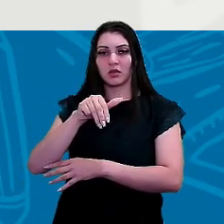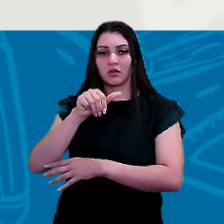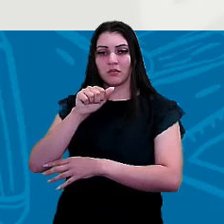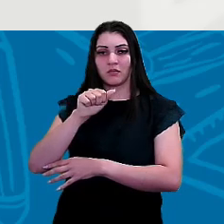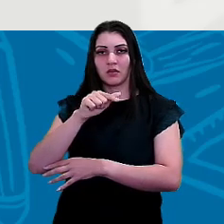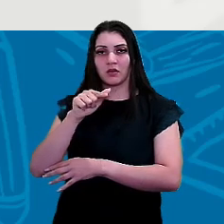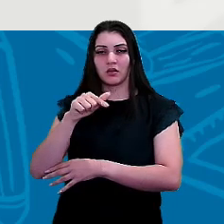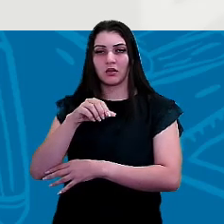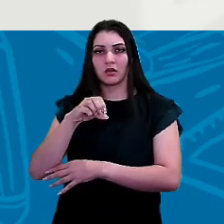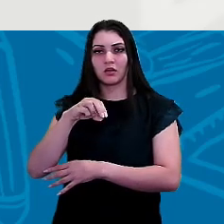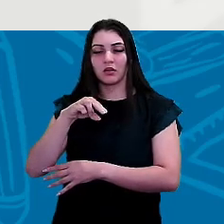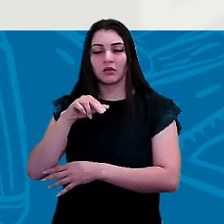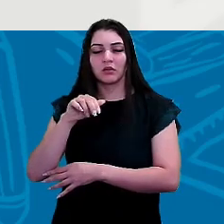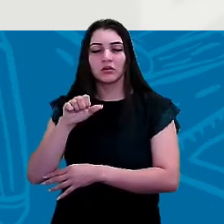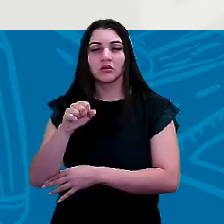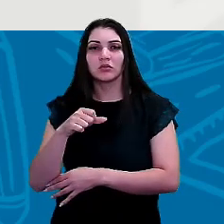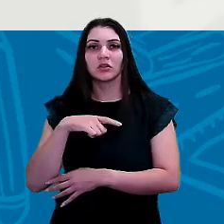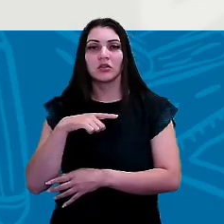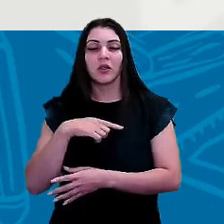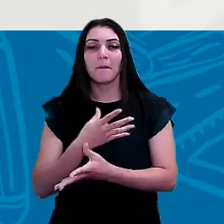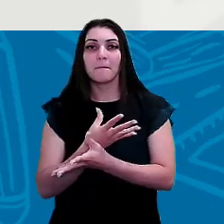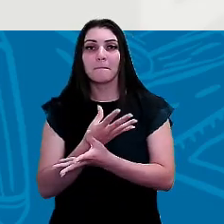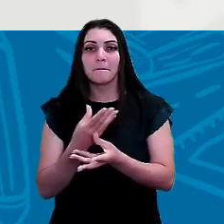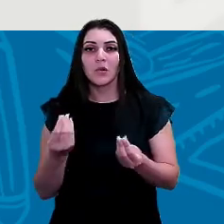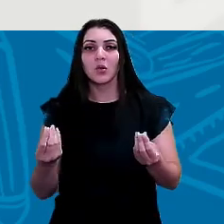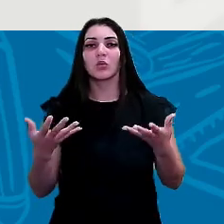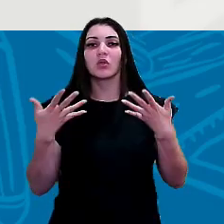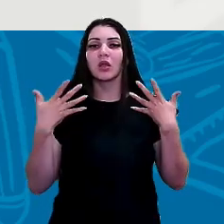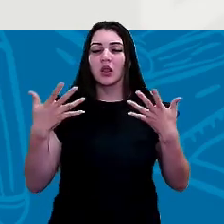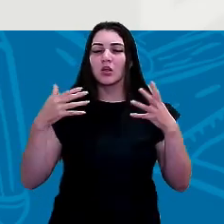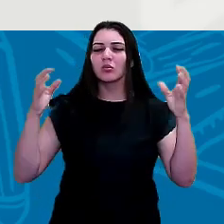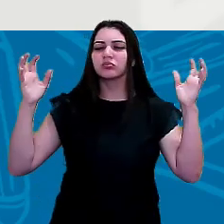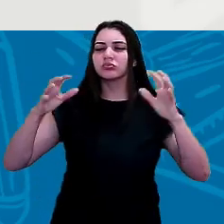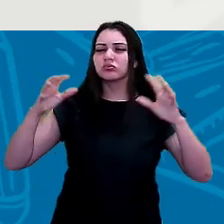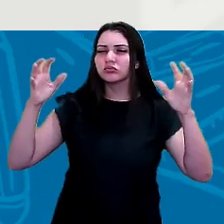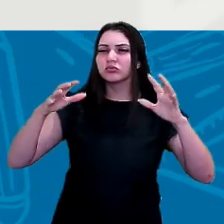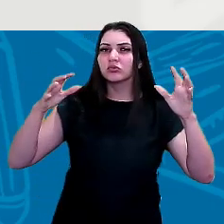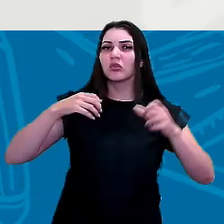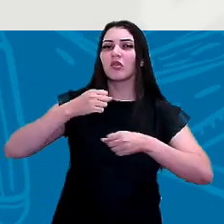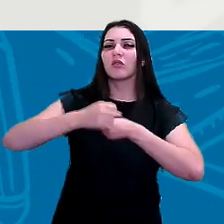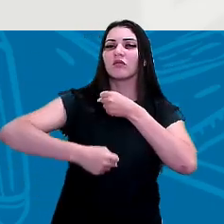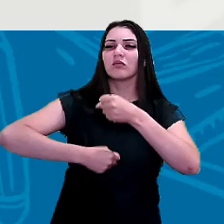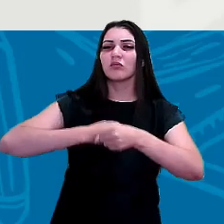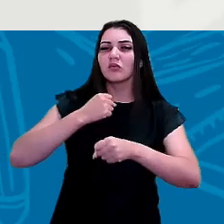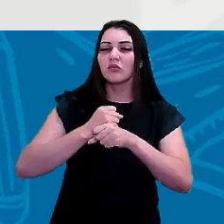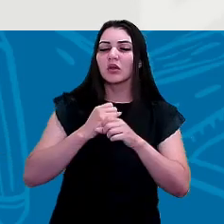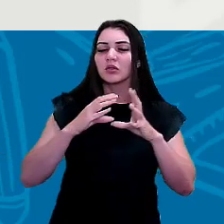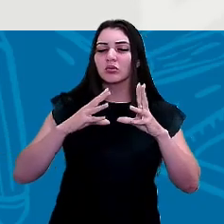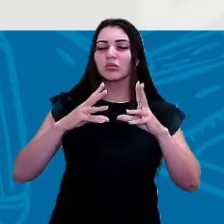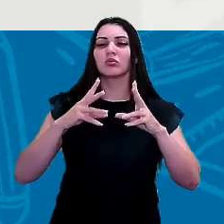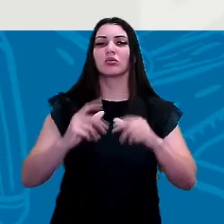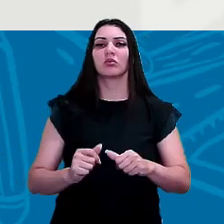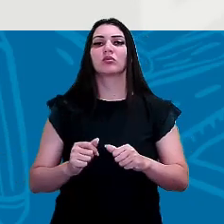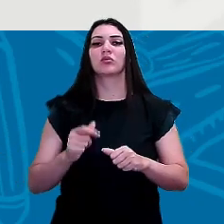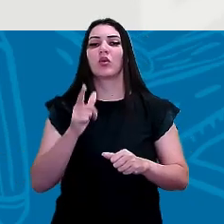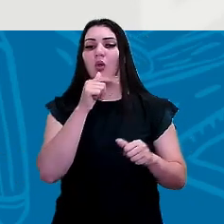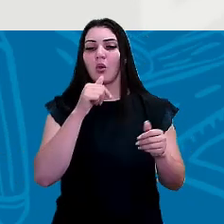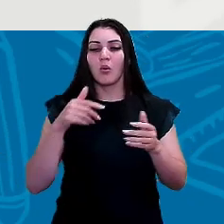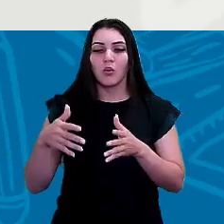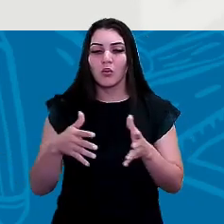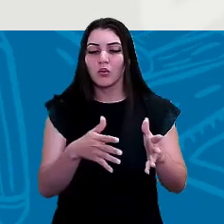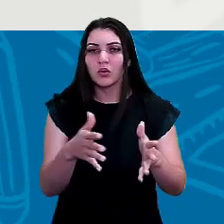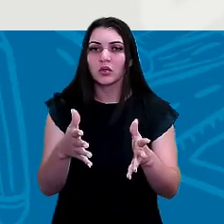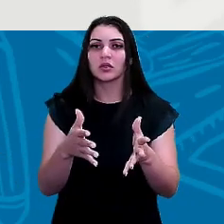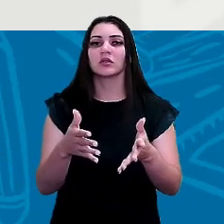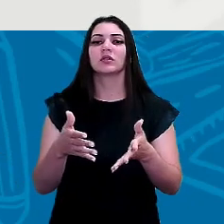equatorial onde há bastante calor e chove bastante o ano todo onde o rio ele é bastante alimentado pelos seus